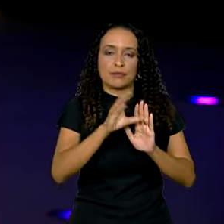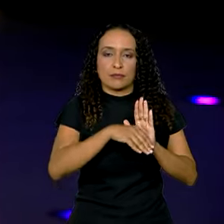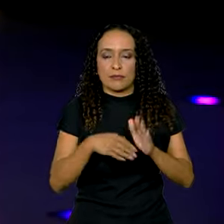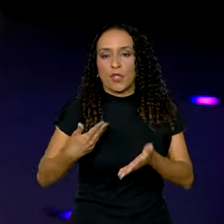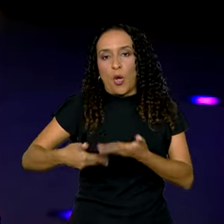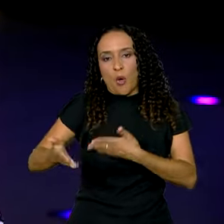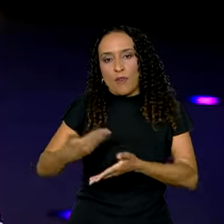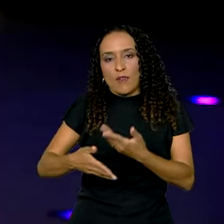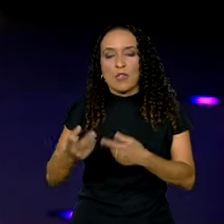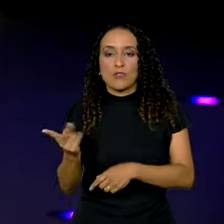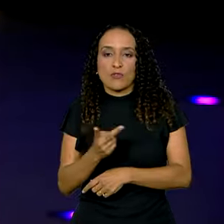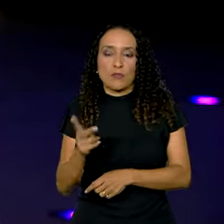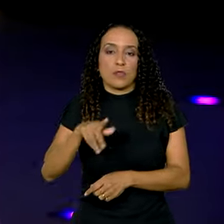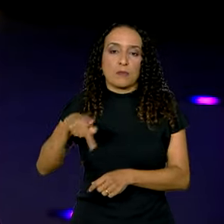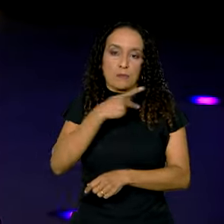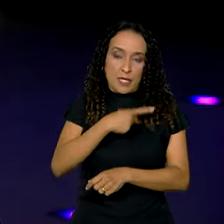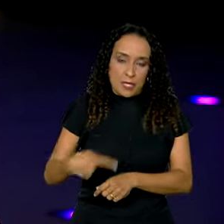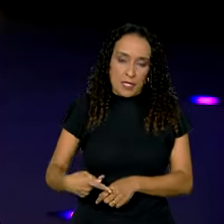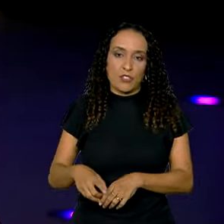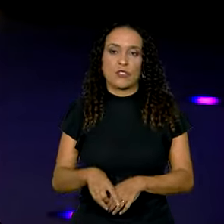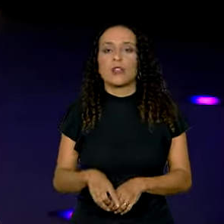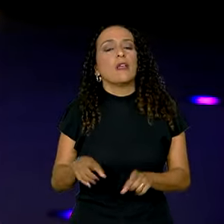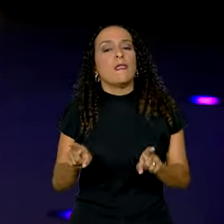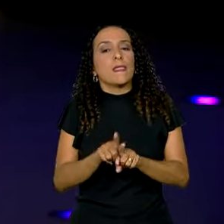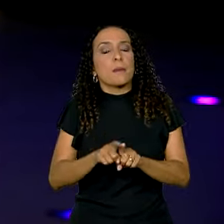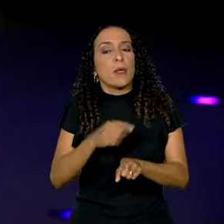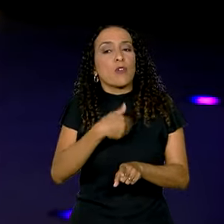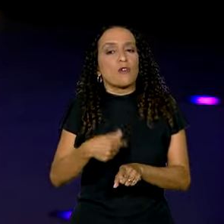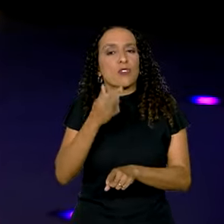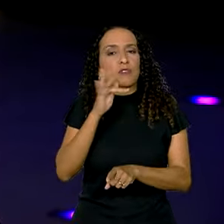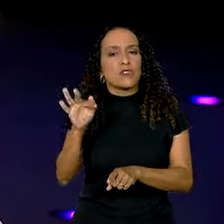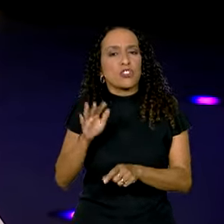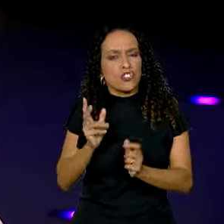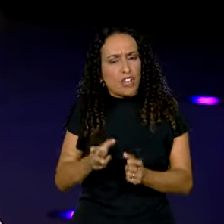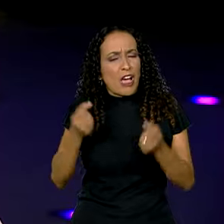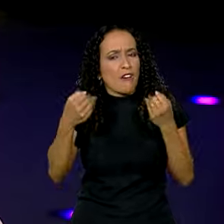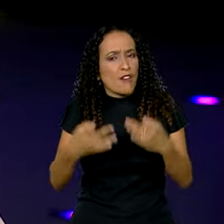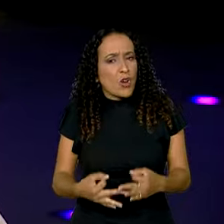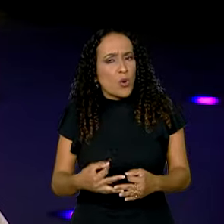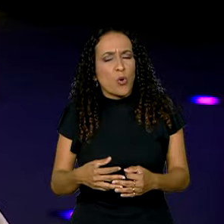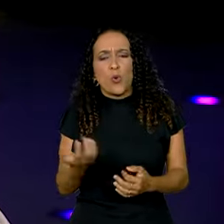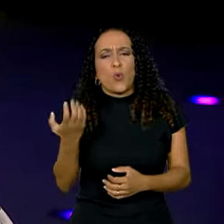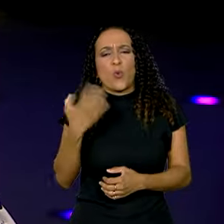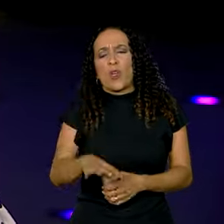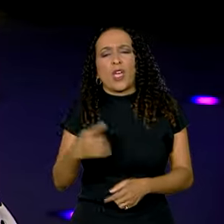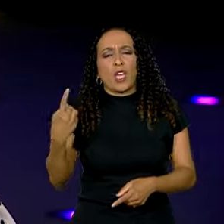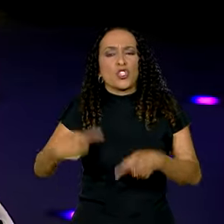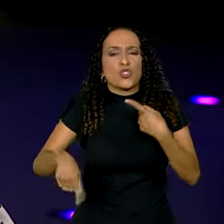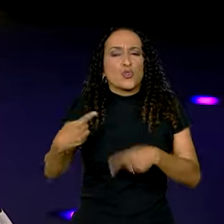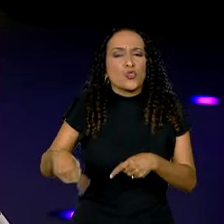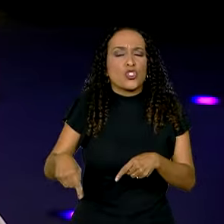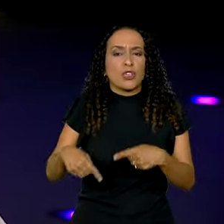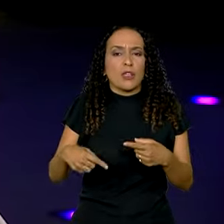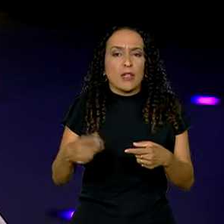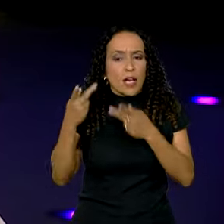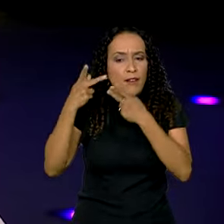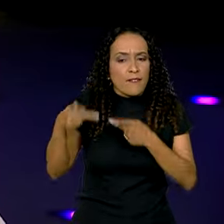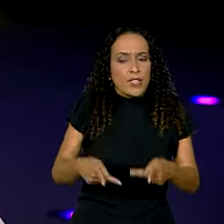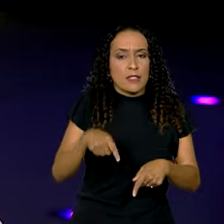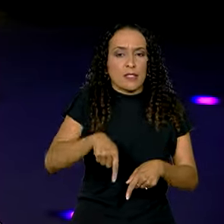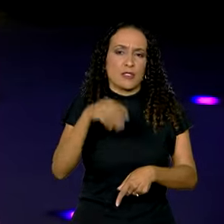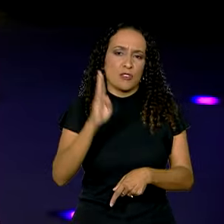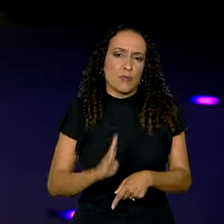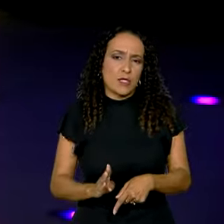conversas entre os presidentes. E apesar de o governo francês ter sinalizado que não pretende discutir durante essa visita ao